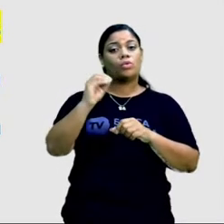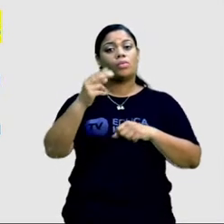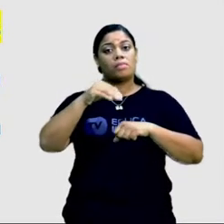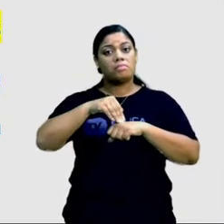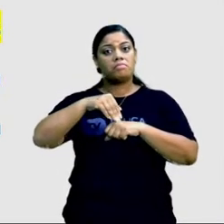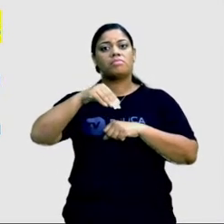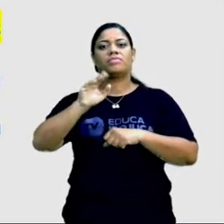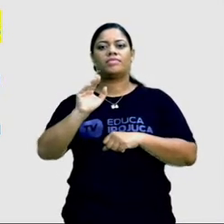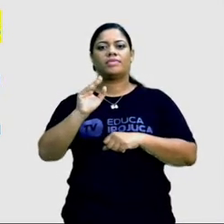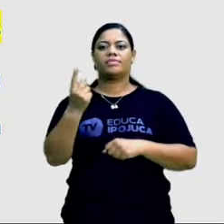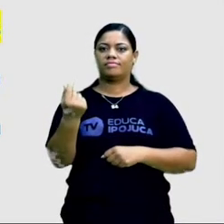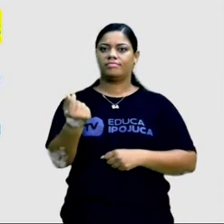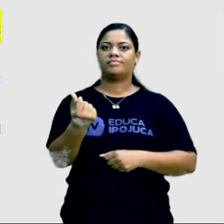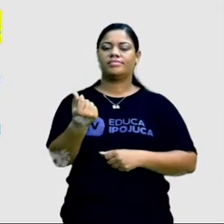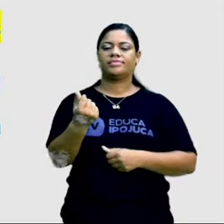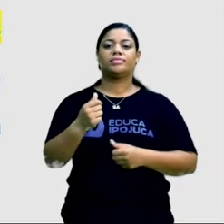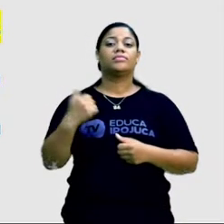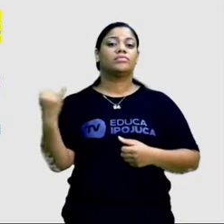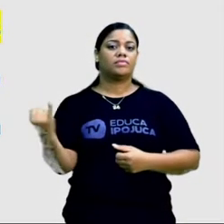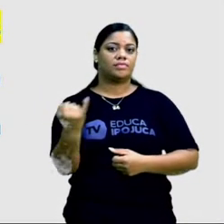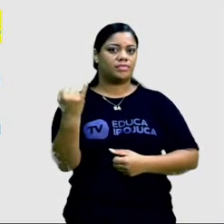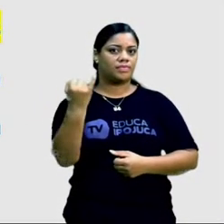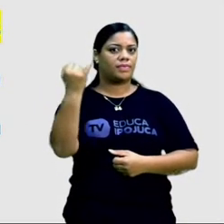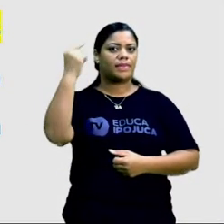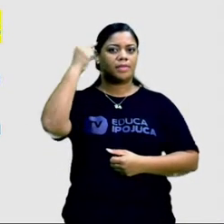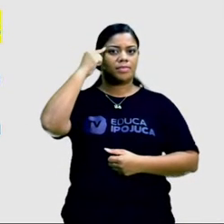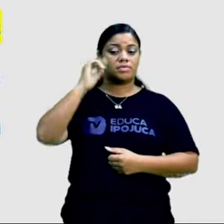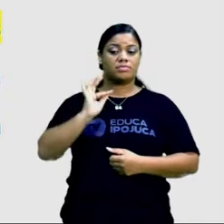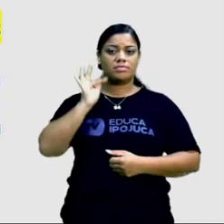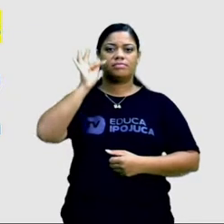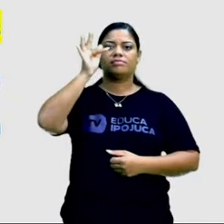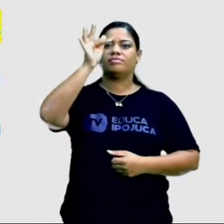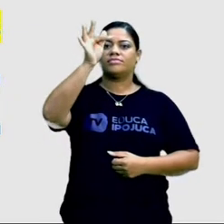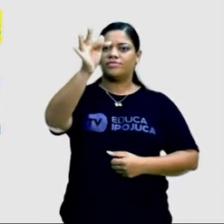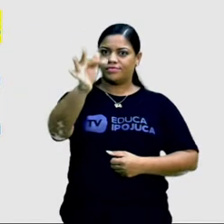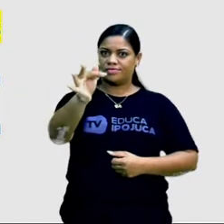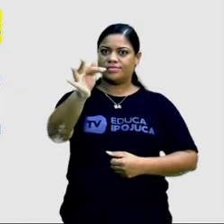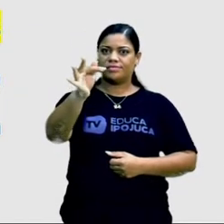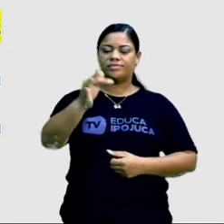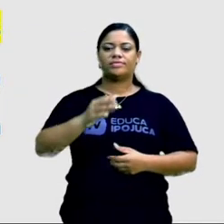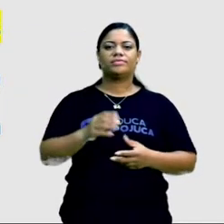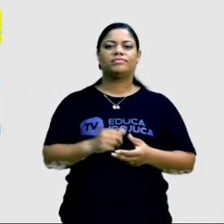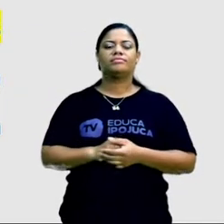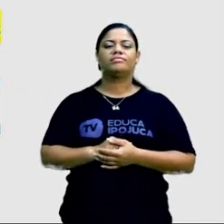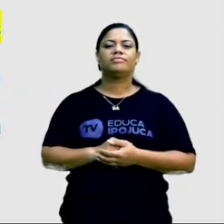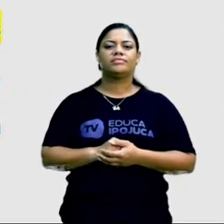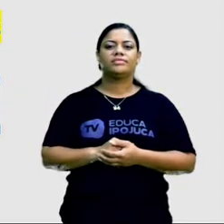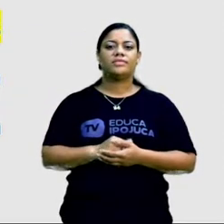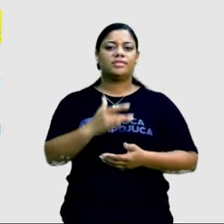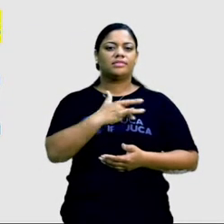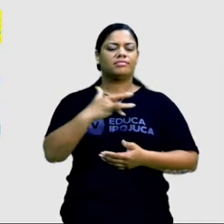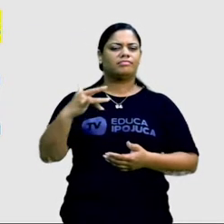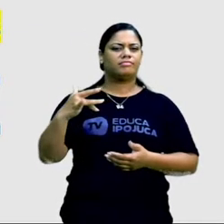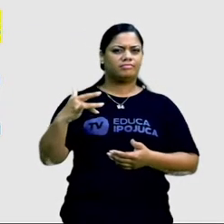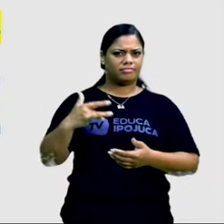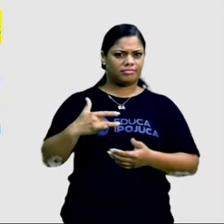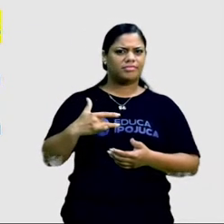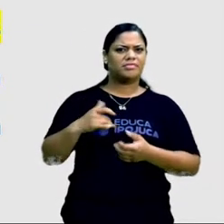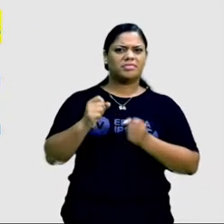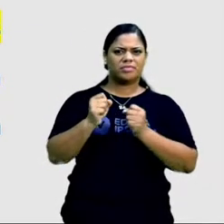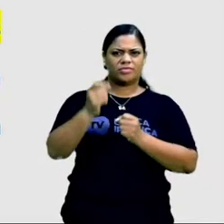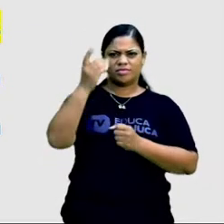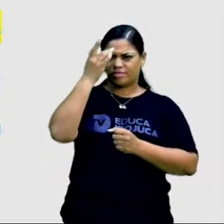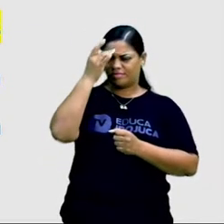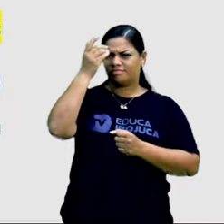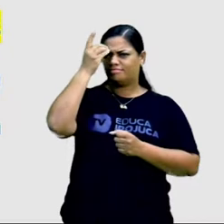aplicações de fundo fixo. O importante é pensar no futuro. Transportar essa prática para a saúde pode parecer